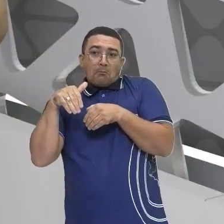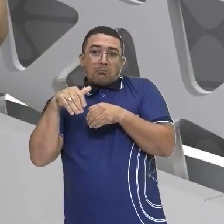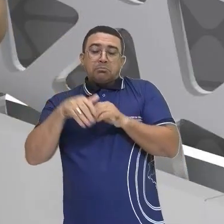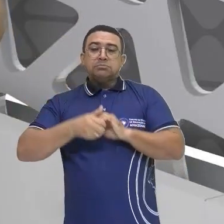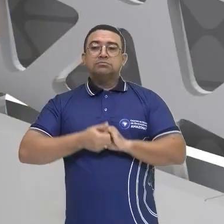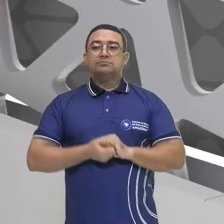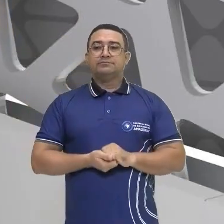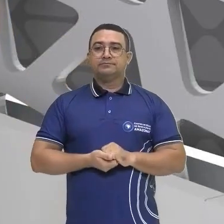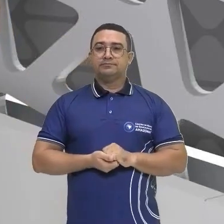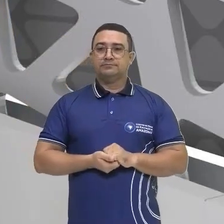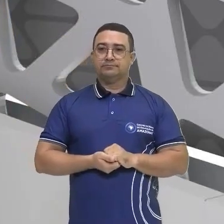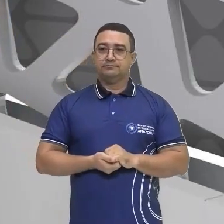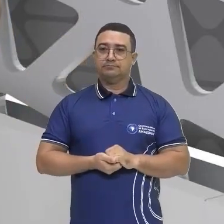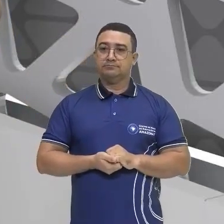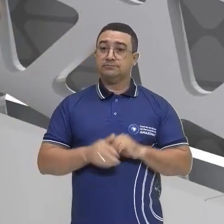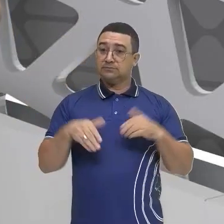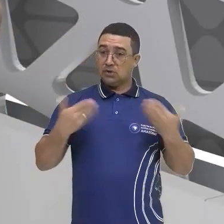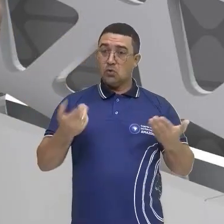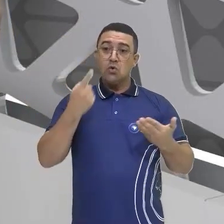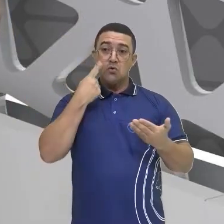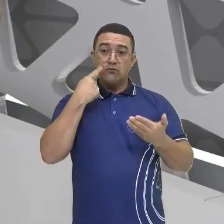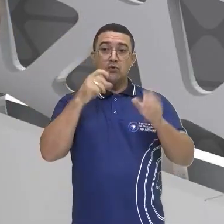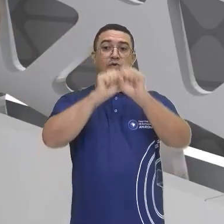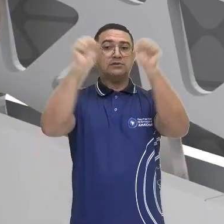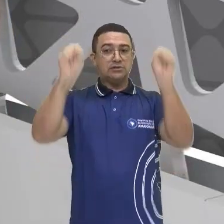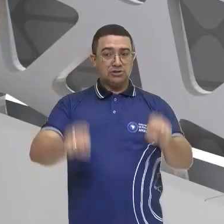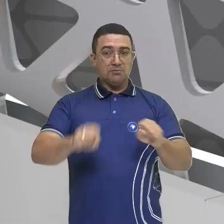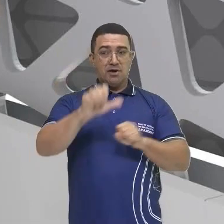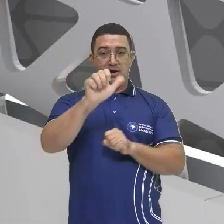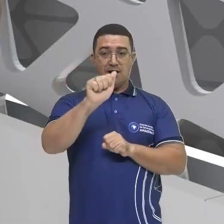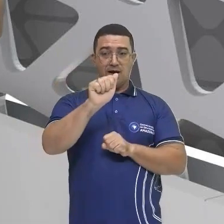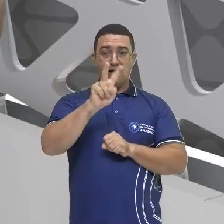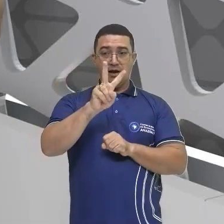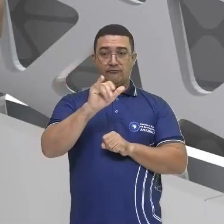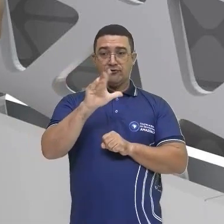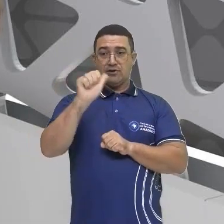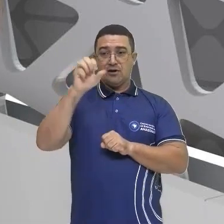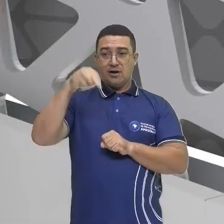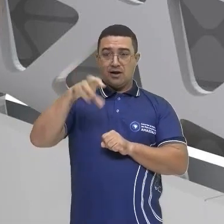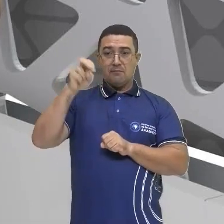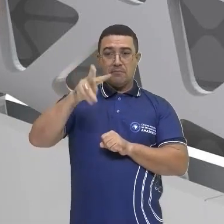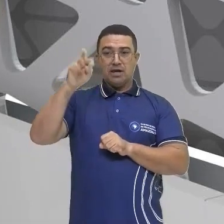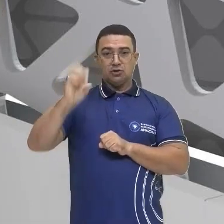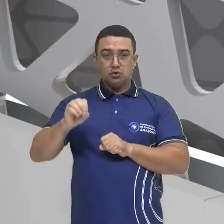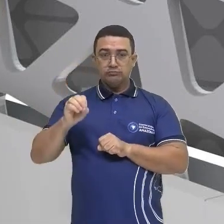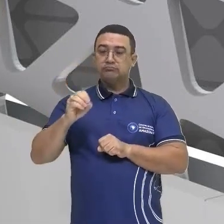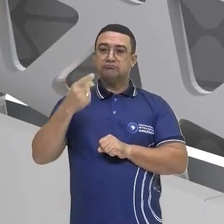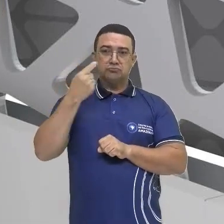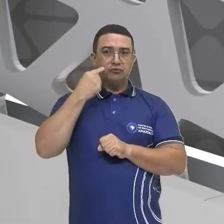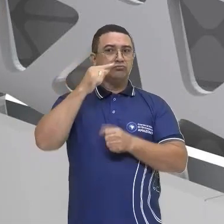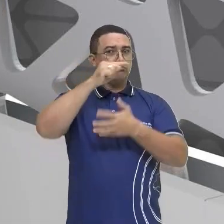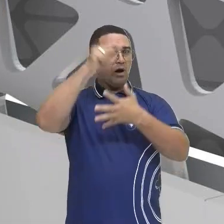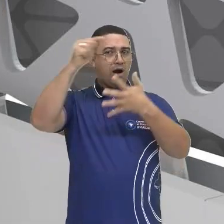Muito bem, então nós vimos aí o sistema de aviamento, então nós tínhamos aí esses trabalhadores que eles acabavam